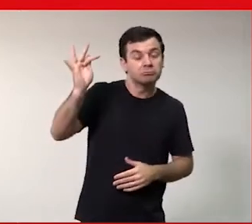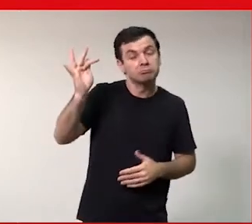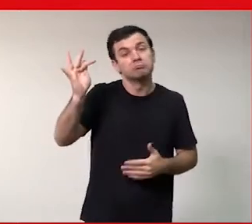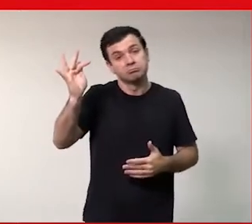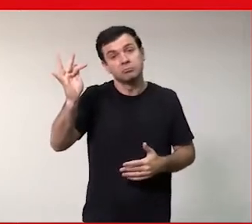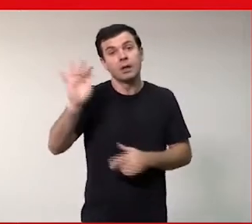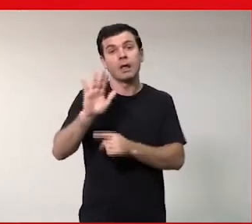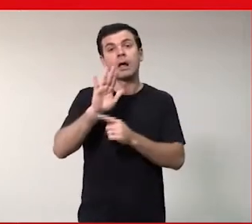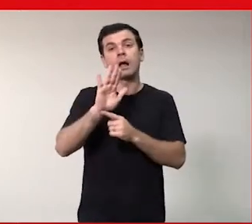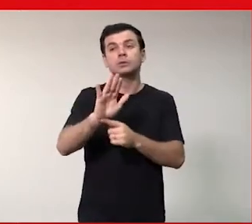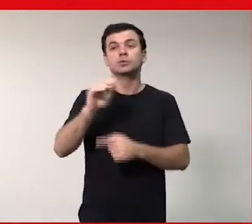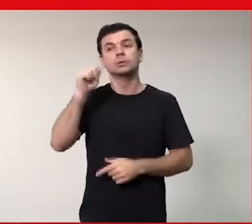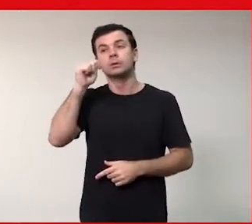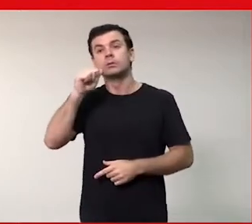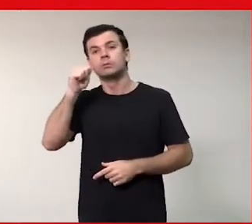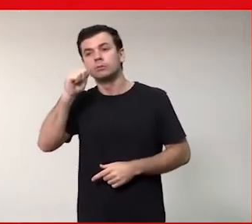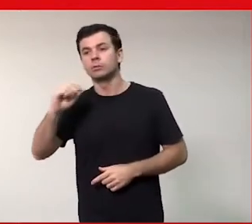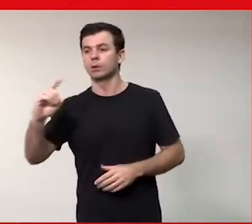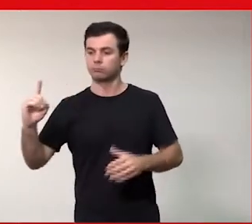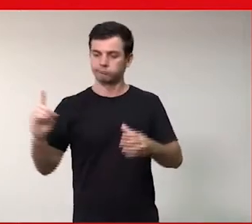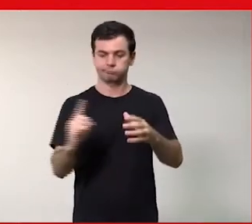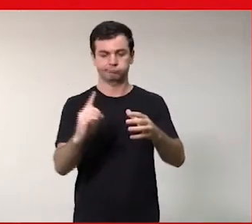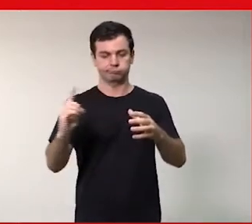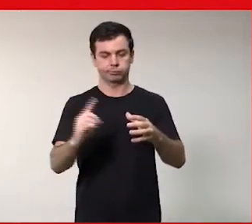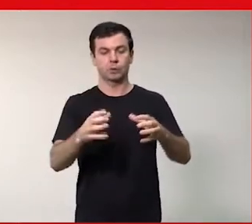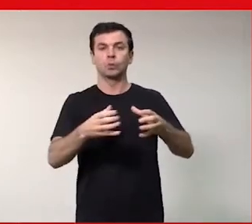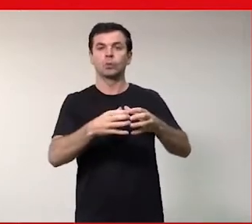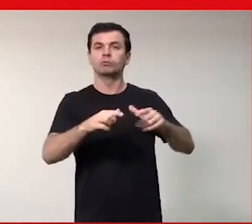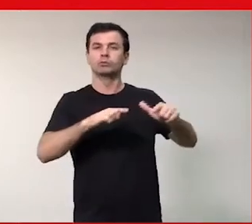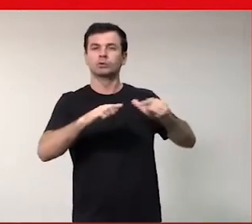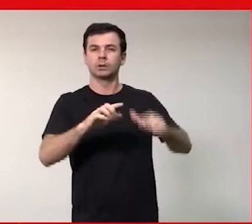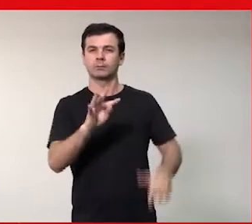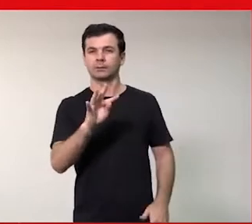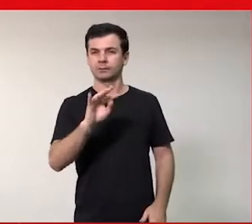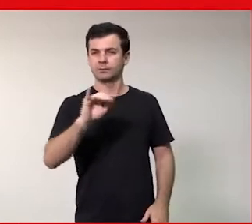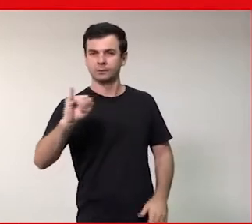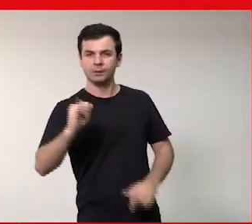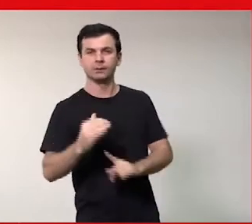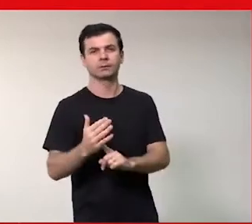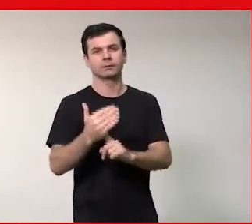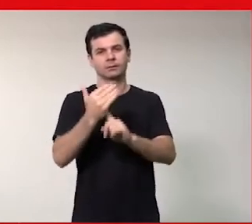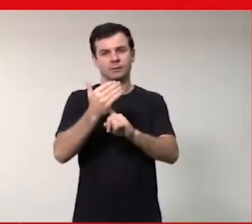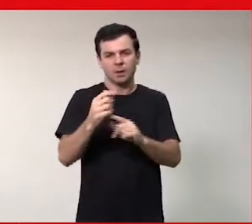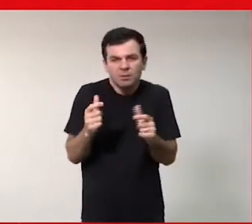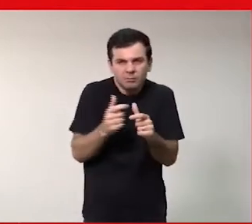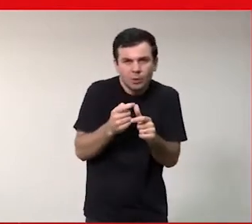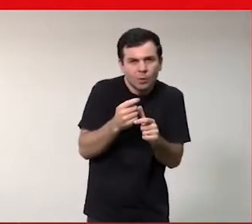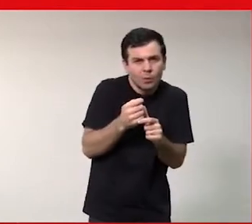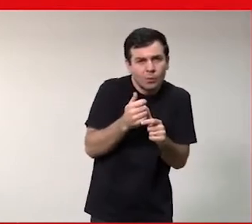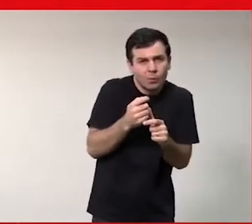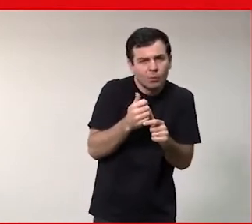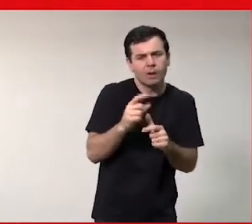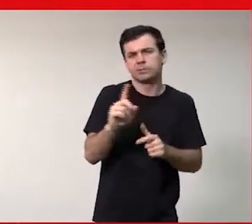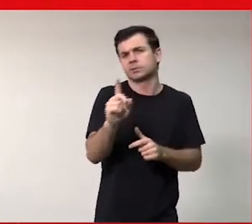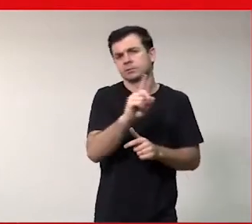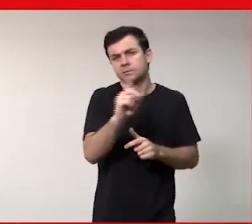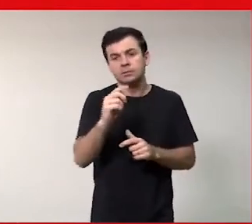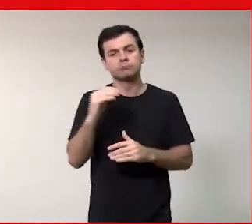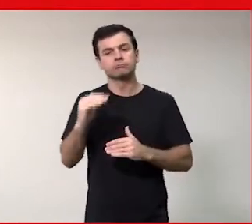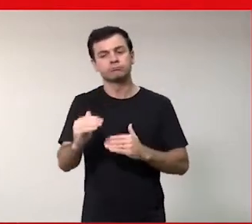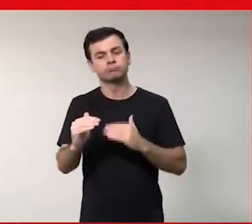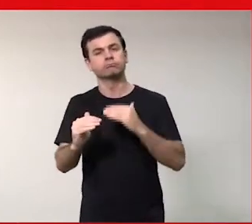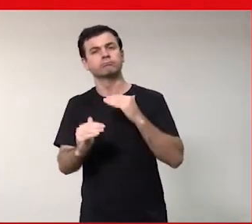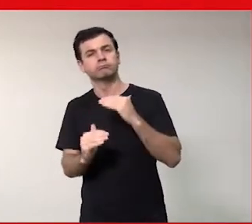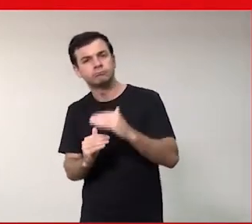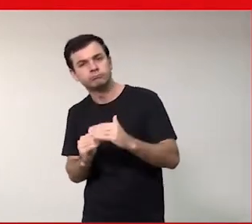a presença da mulher no mercado de tecnologia, no lugar de ser minoritário como hoje, se tornar